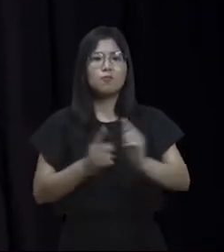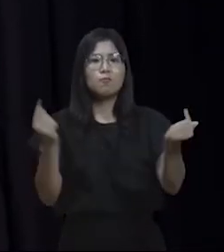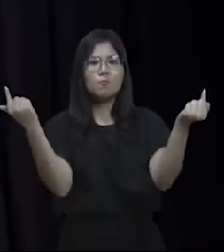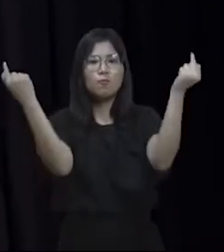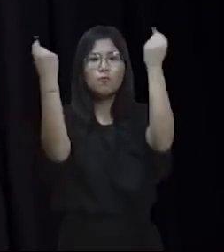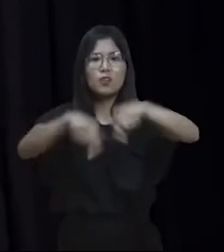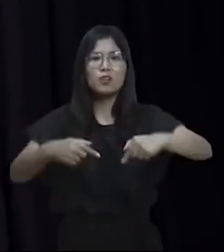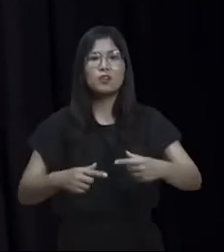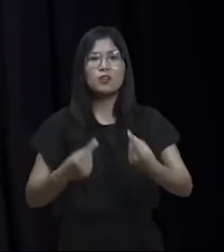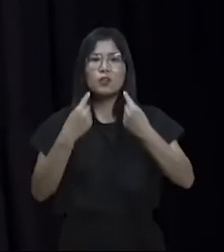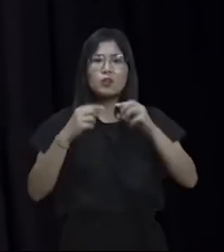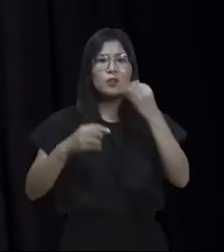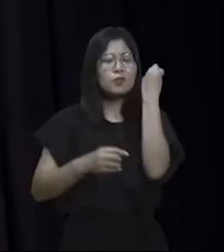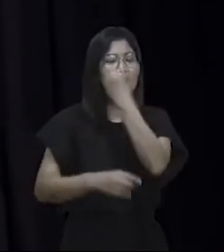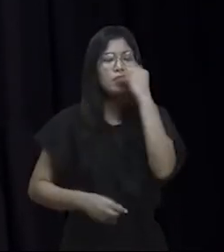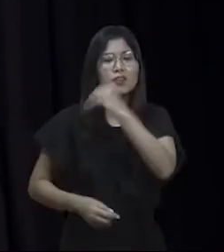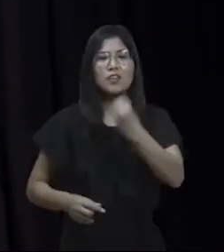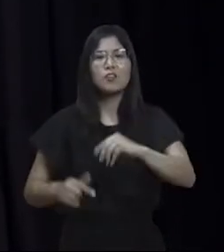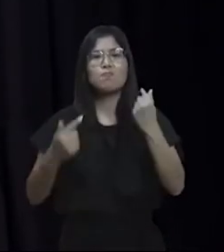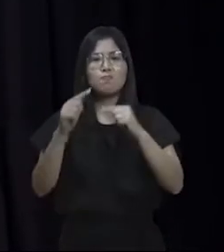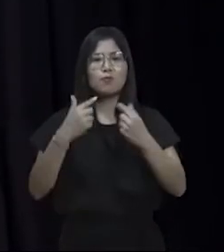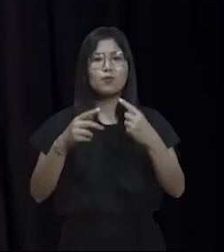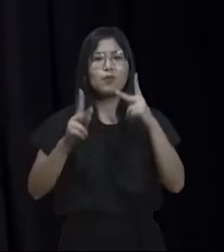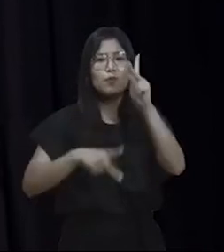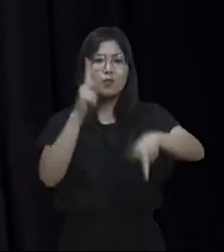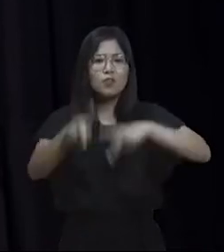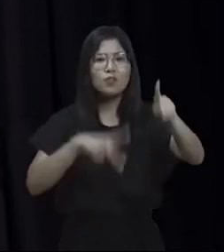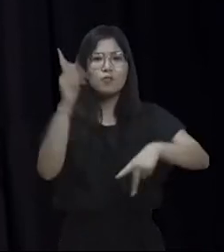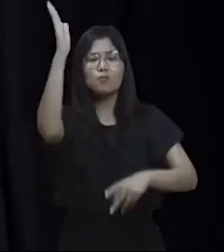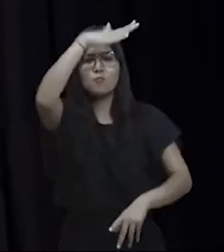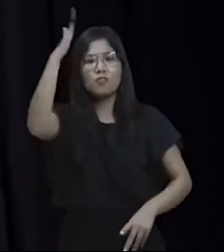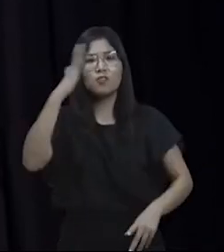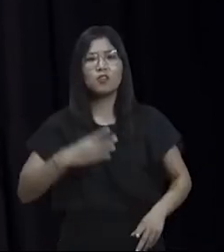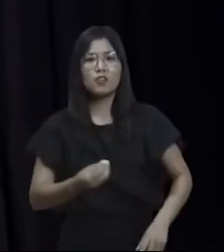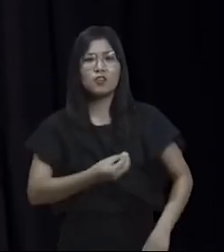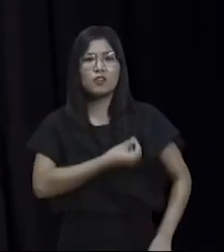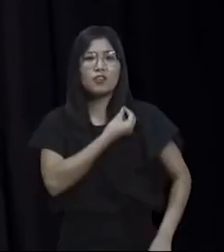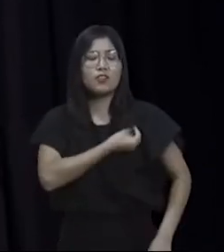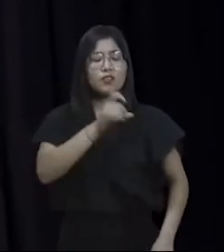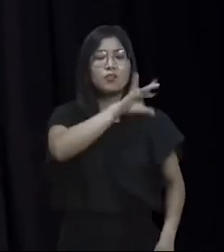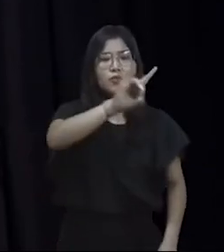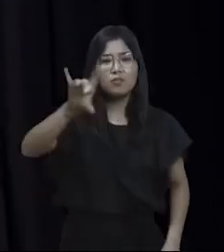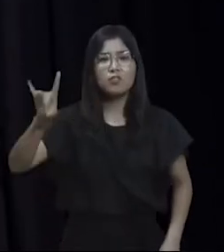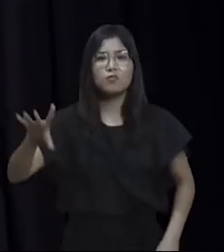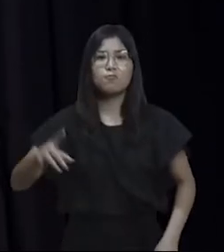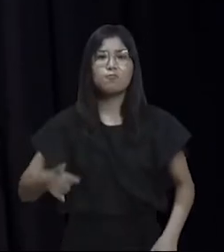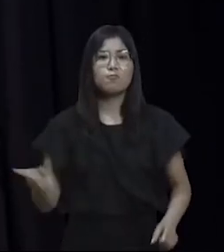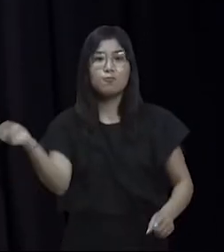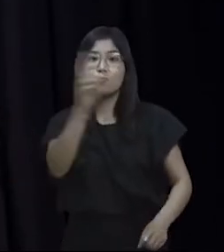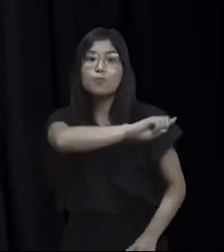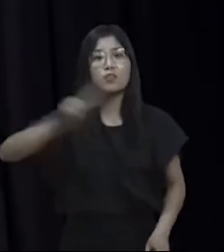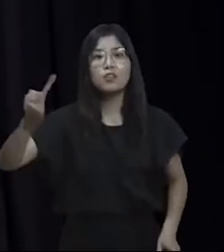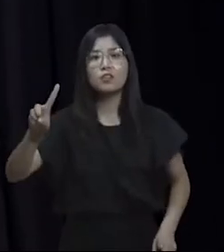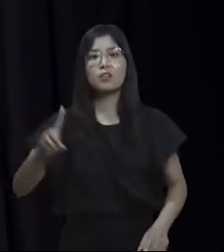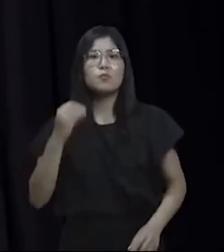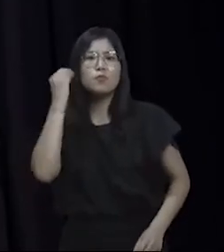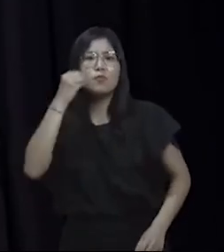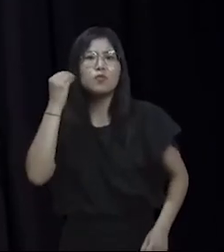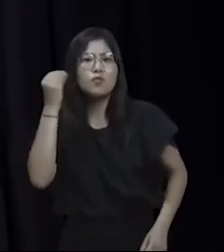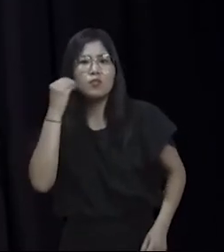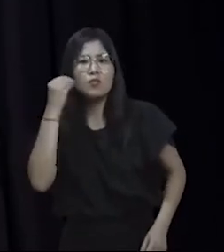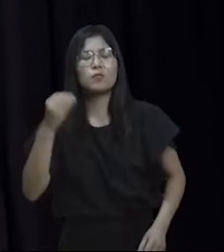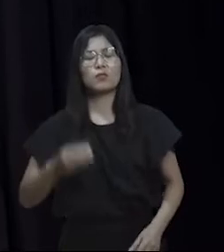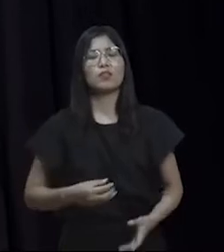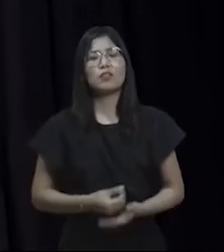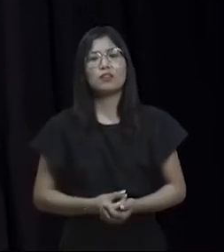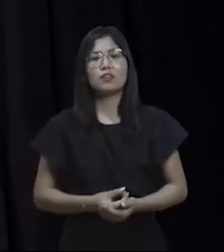convencer a população brasileira que a economia está acima da vida de cada um de nós. Não está. Tentou imputar